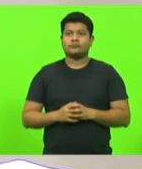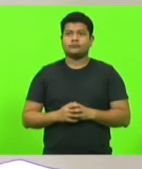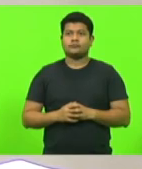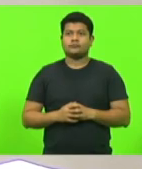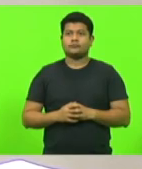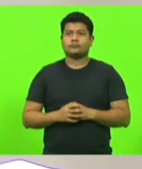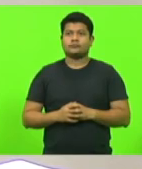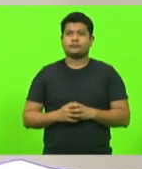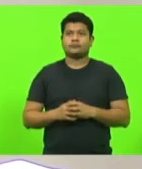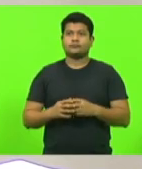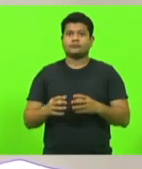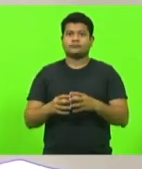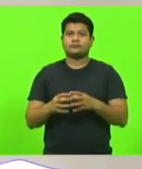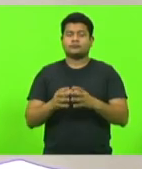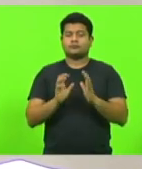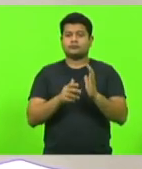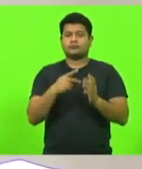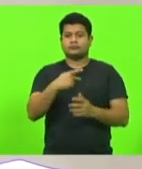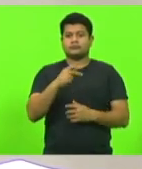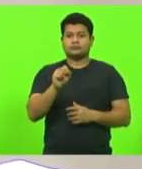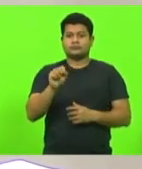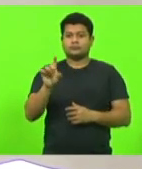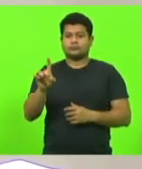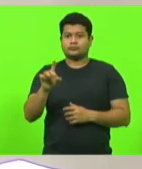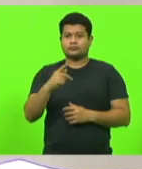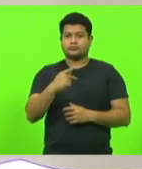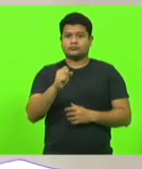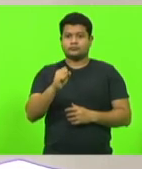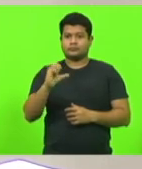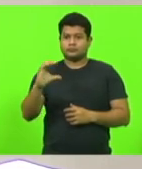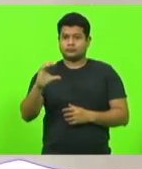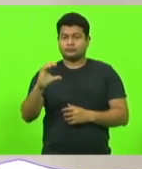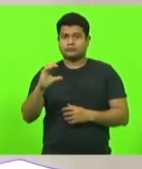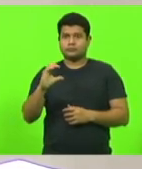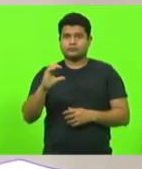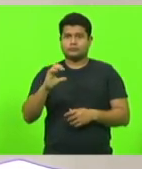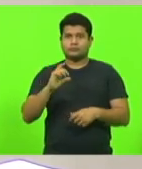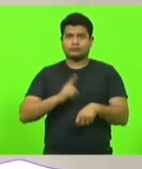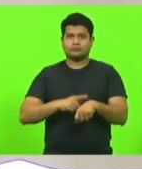bloco PSD, PSC por 9 minutos.